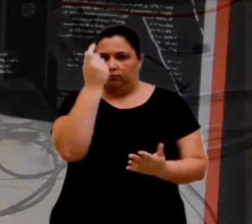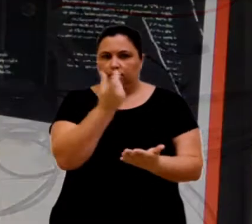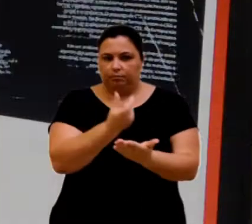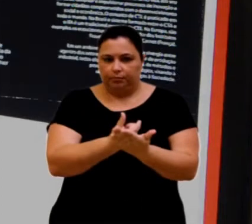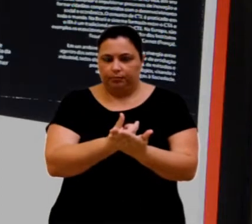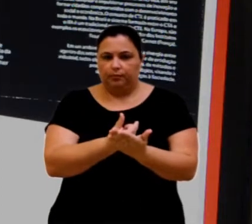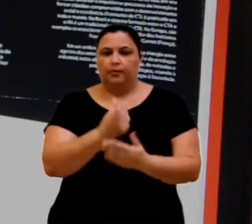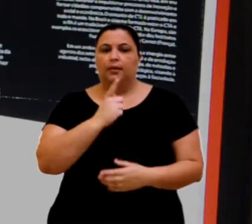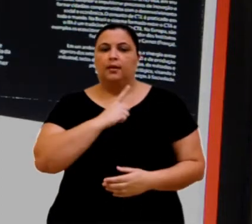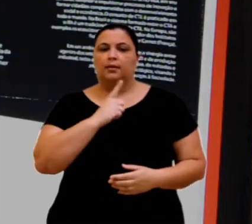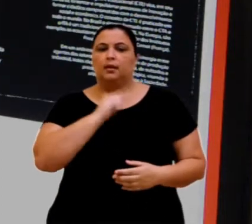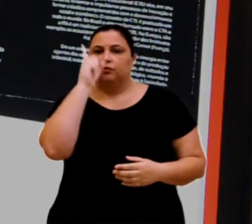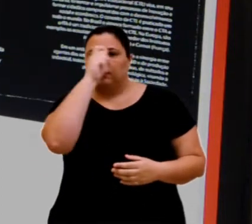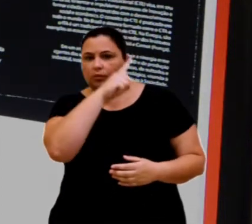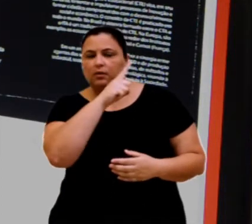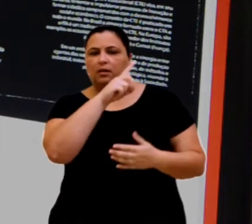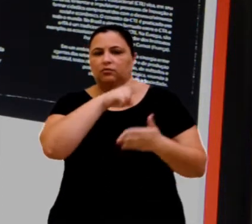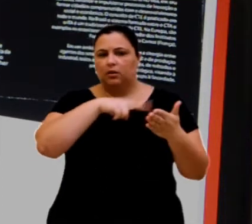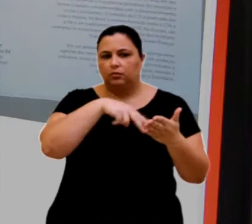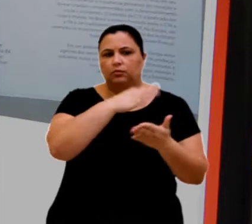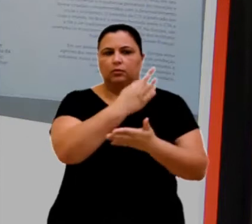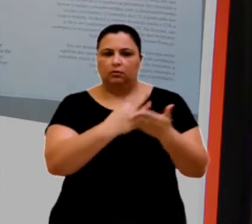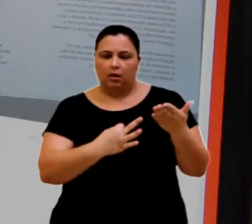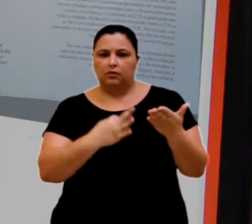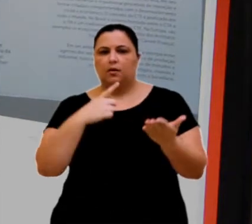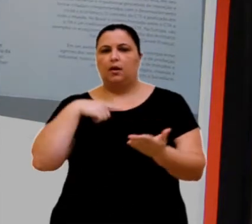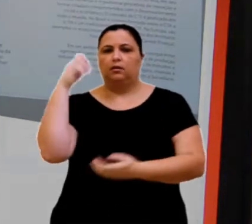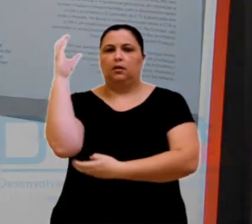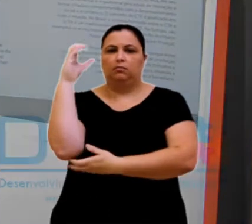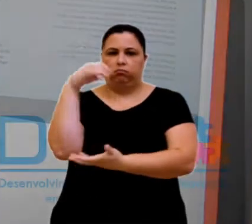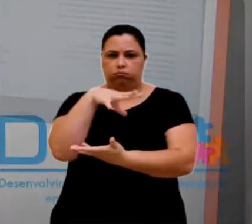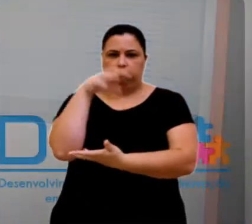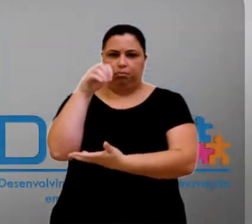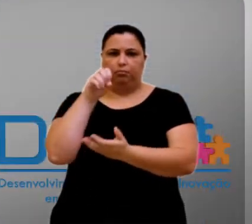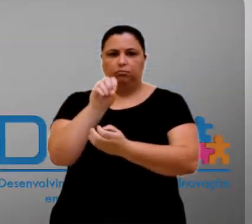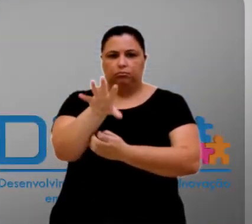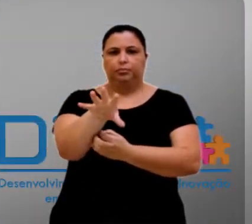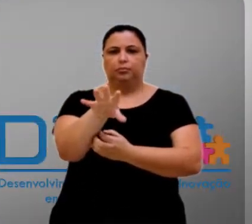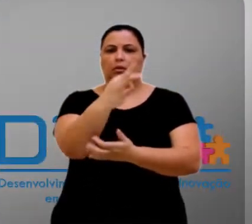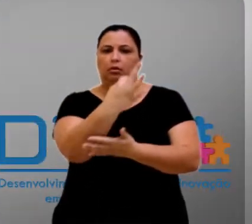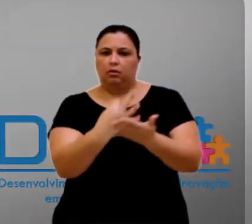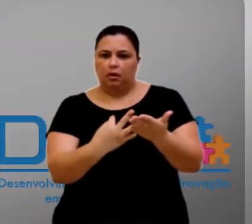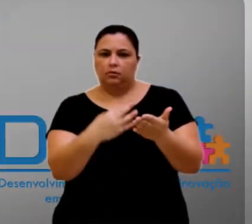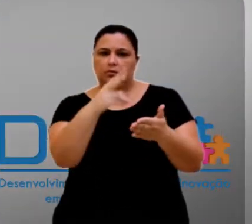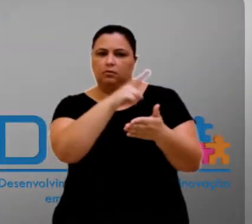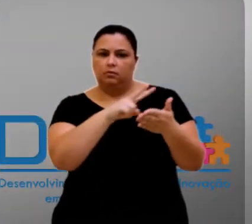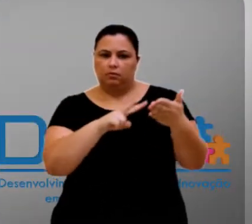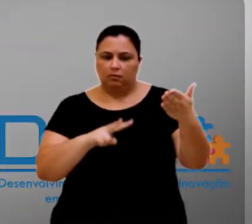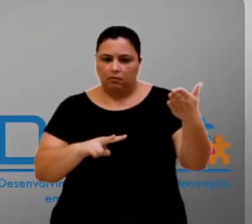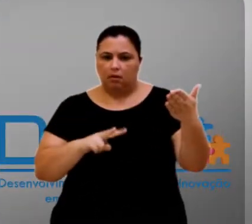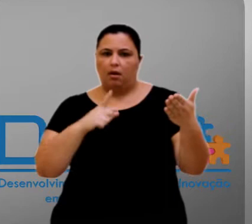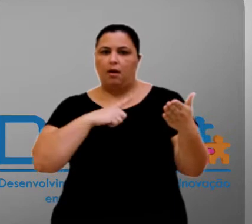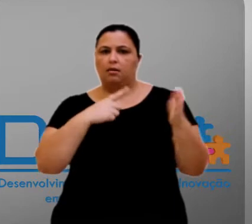conteúdos textuais em diversos tipos de mídia impressa. O objetivo principal é desenvolver um sistema que,